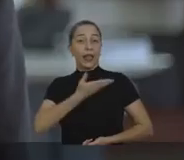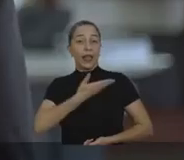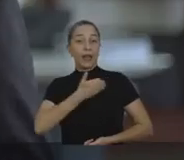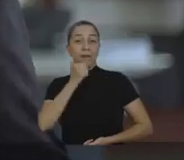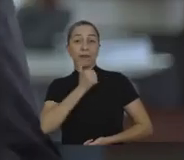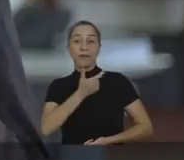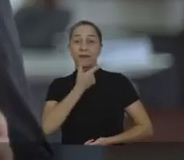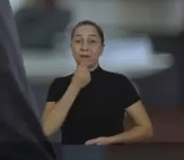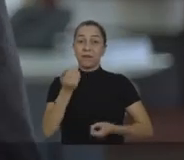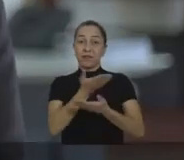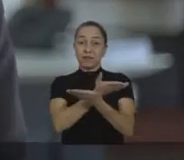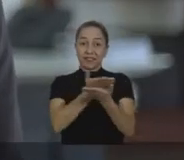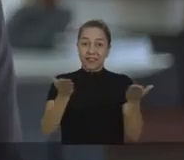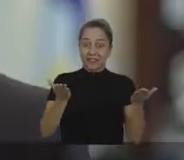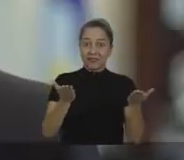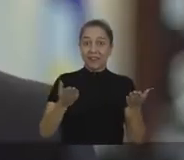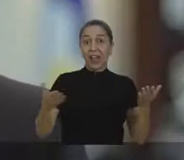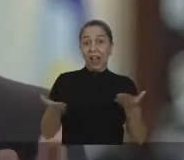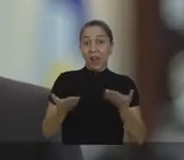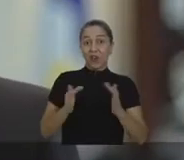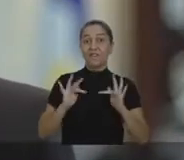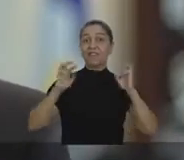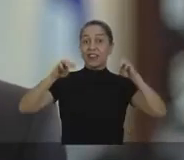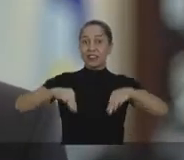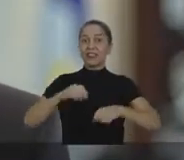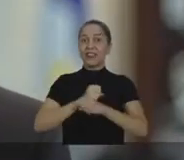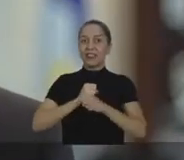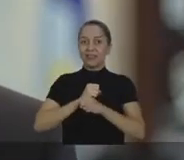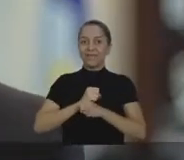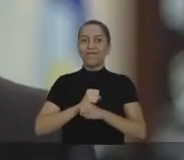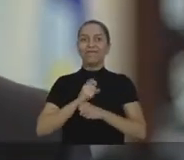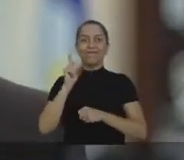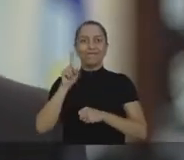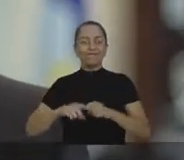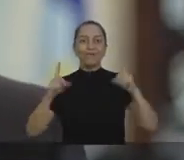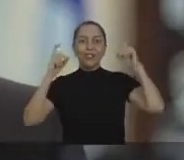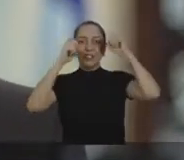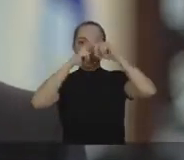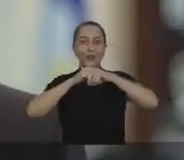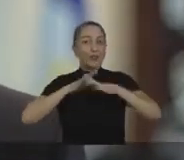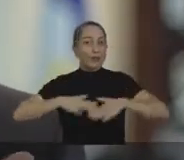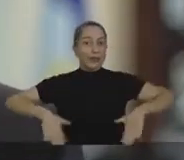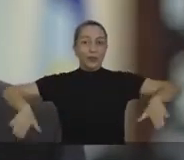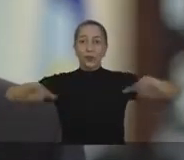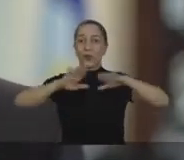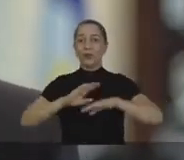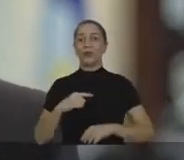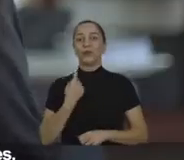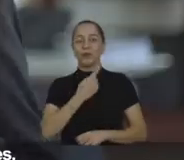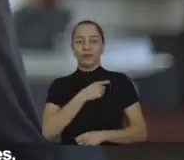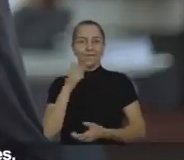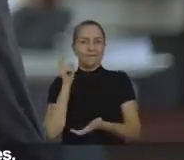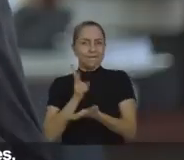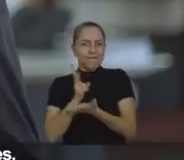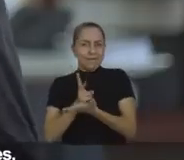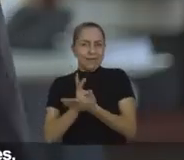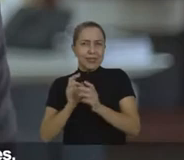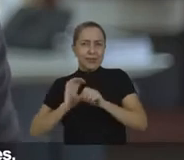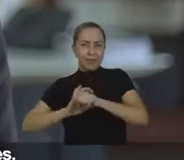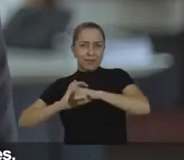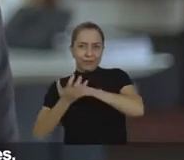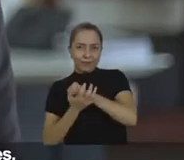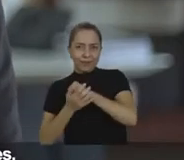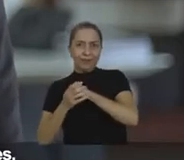Amigos e amigas do Tocantins, nós estamos terminando um ano, um ano muito difícil para todos nós. Mesmo com a